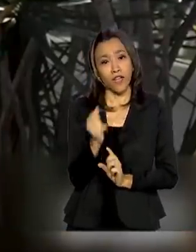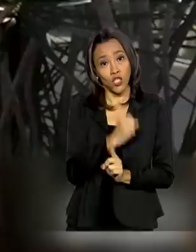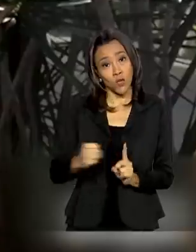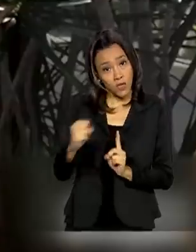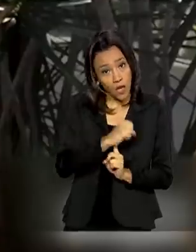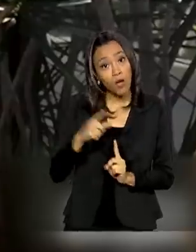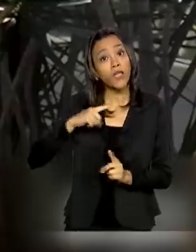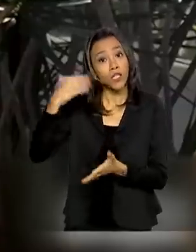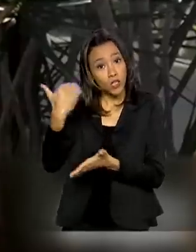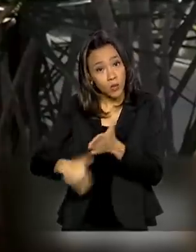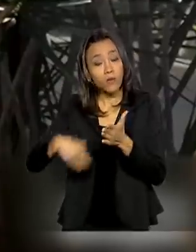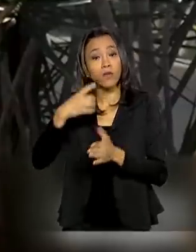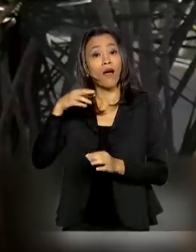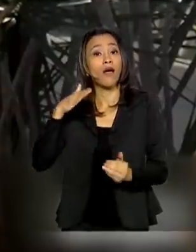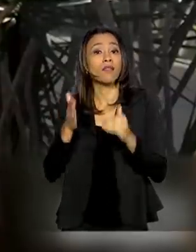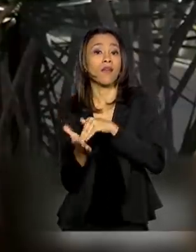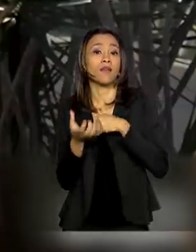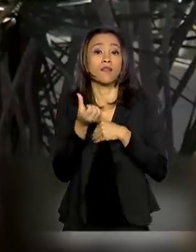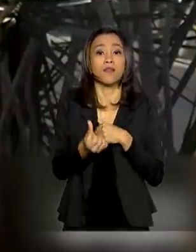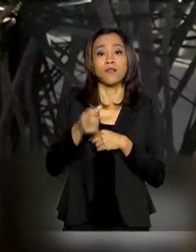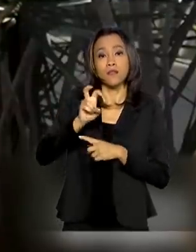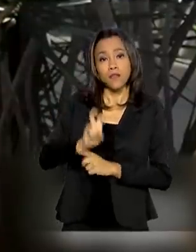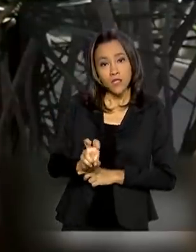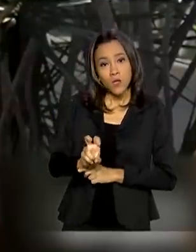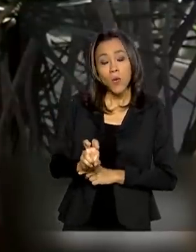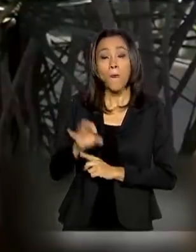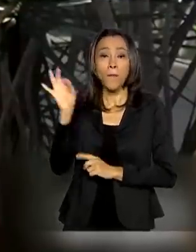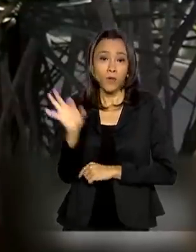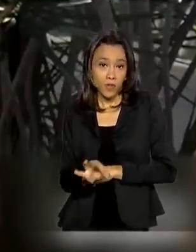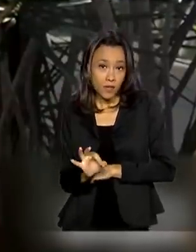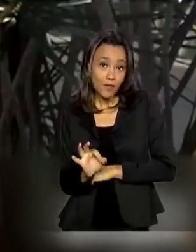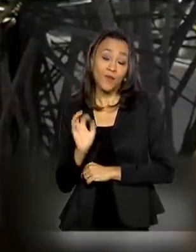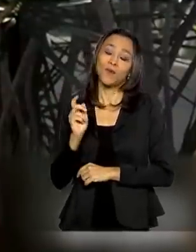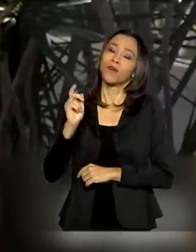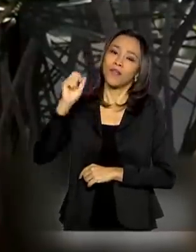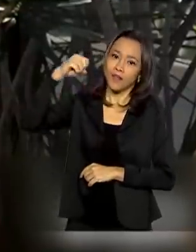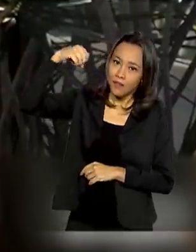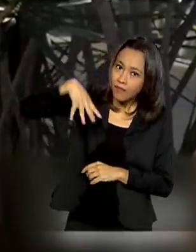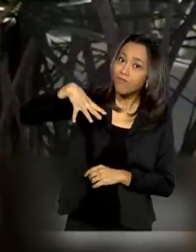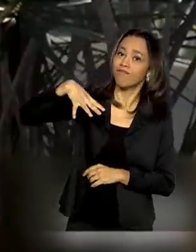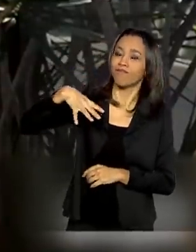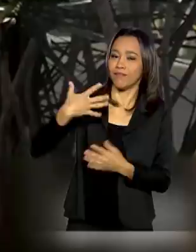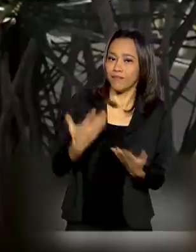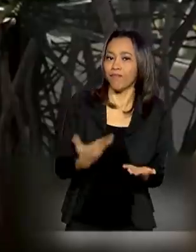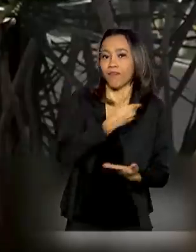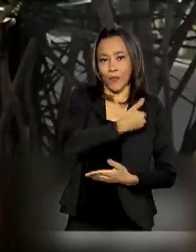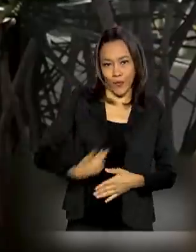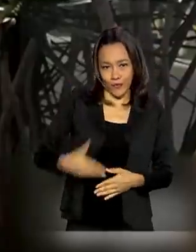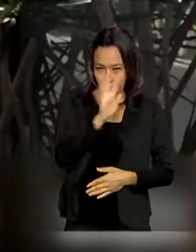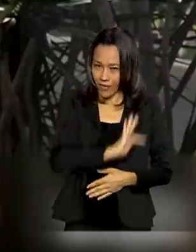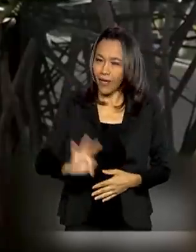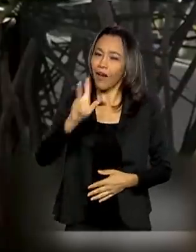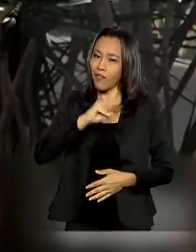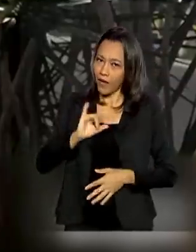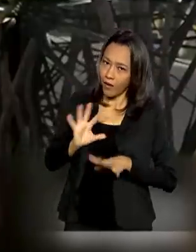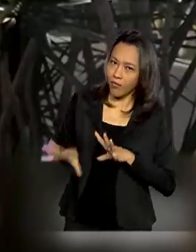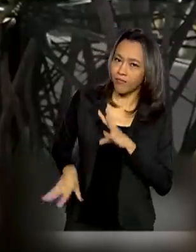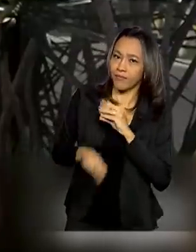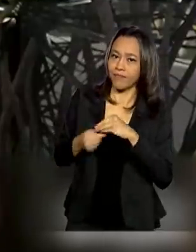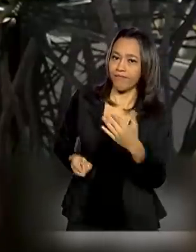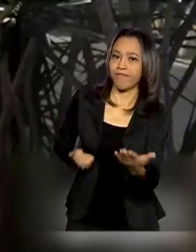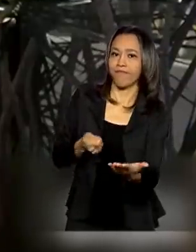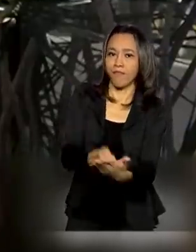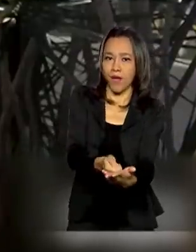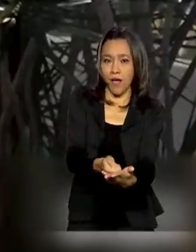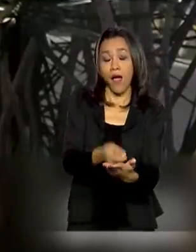até 65% nas contas de energia elétrica. E o governo federal vai bancar essa conta. Serão